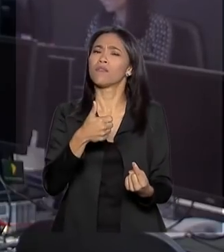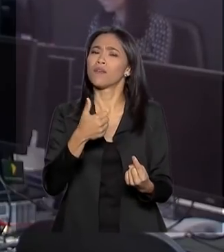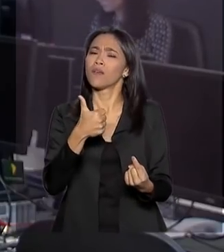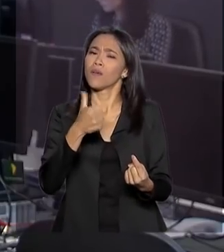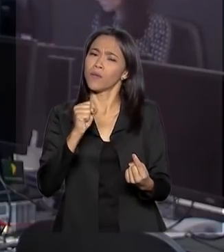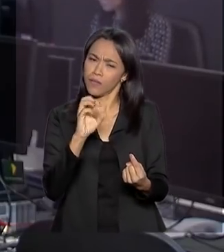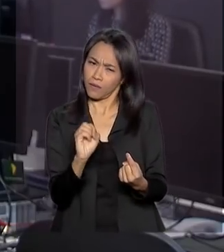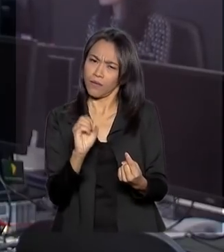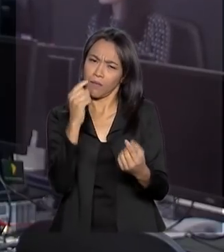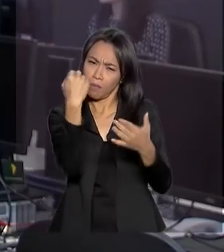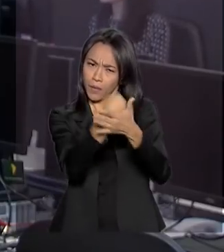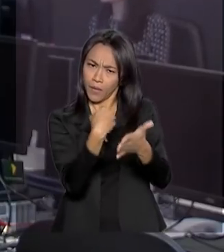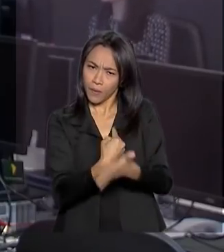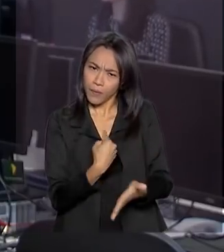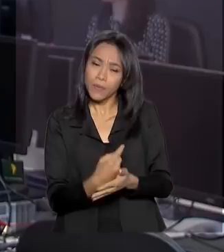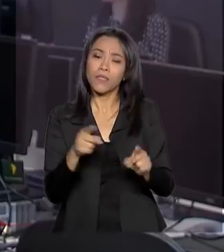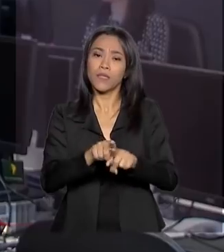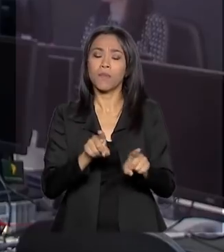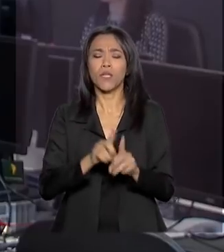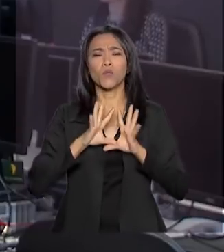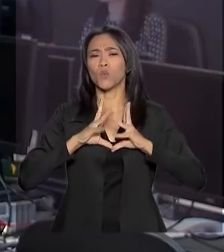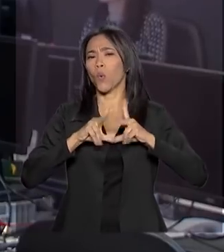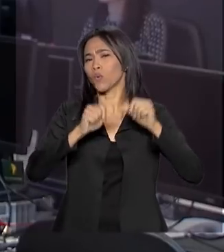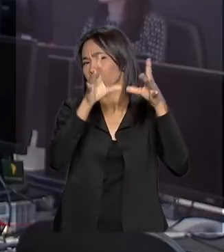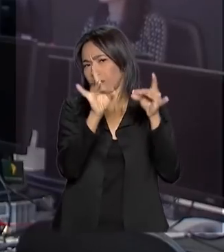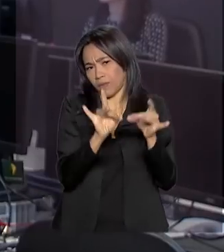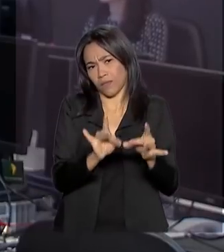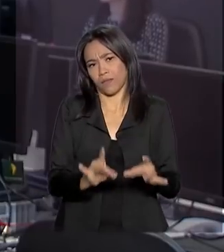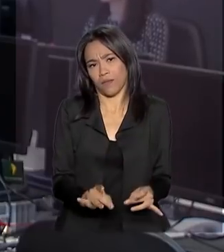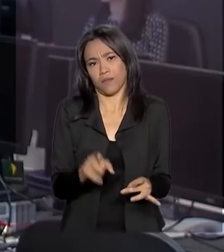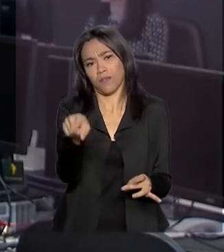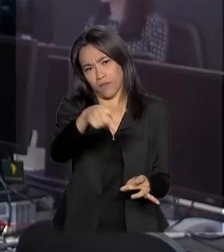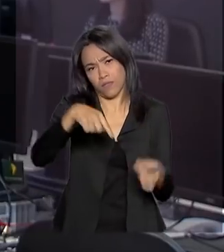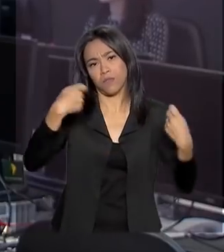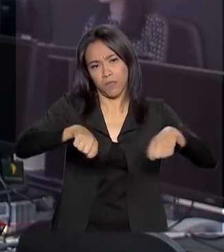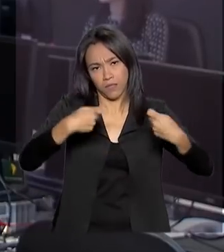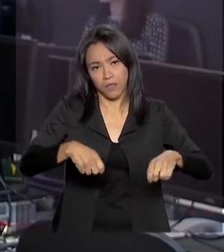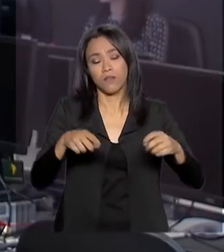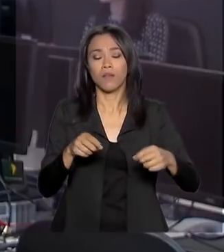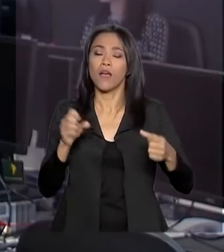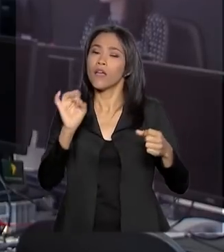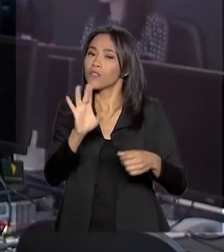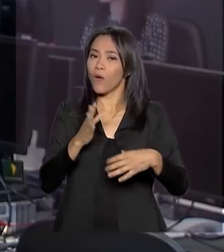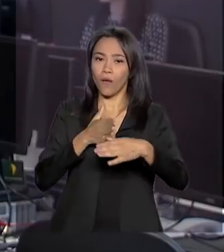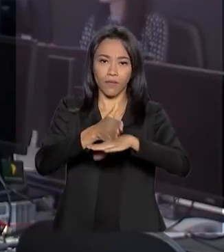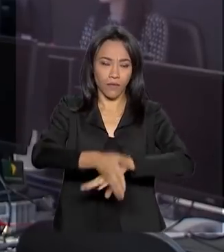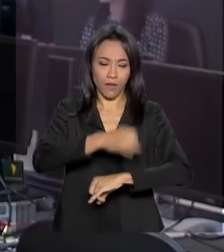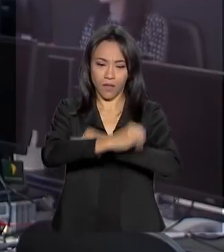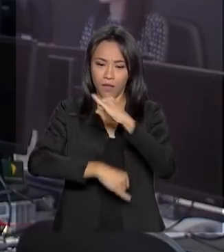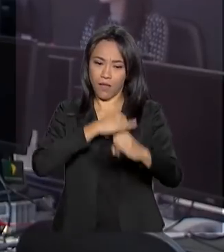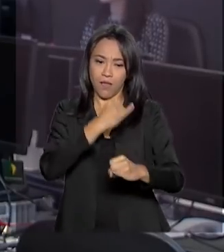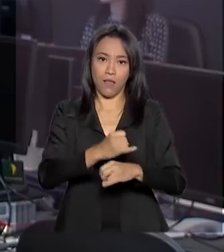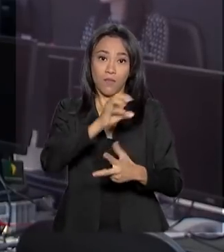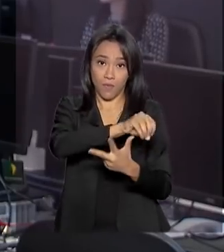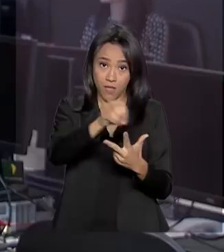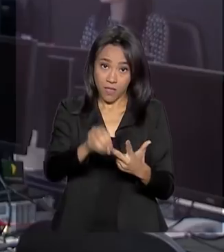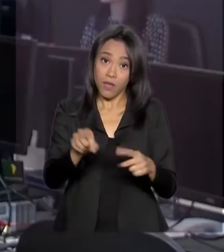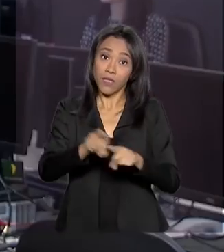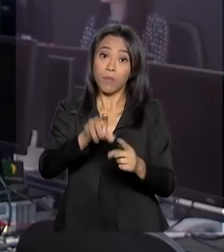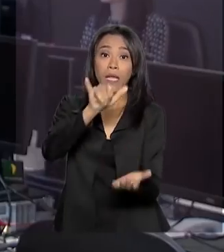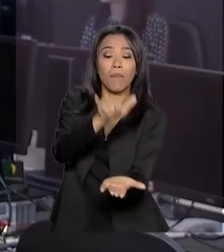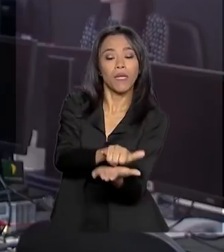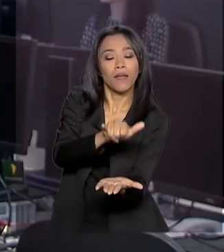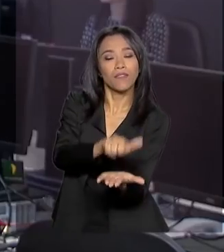redação. O cronograma completo e todas as informações necessárias estão disponíveis no site do Enem e no aplicativo, que pode ser